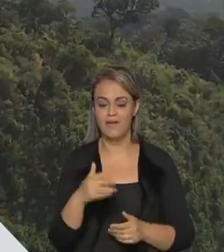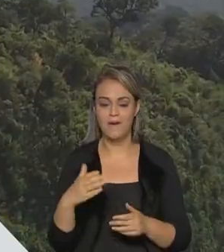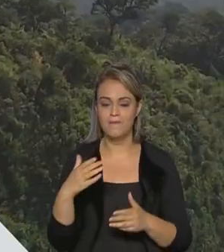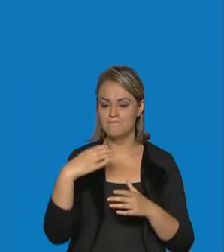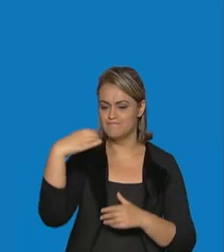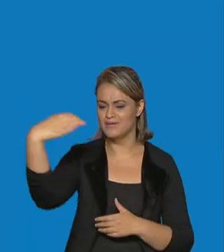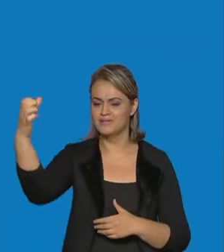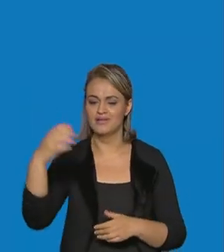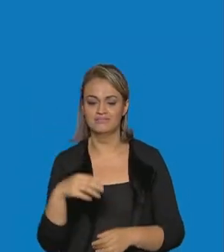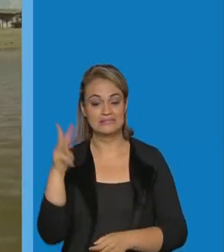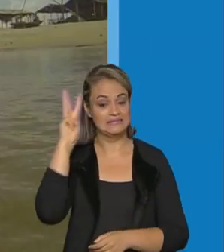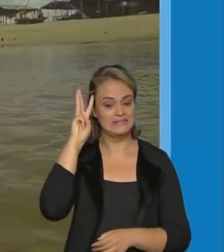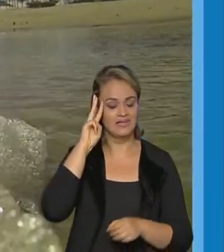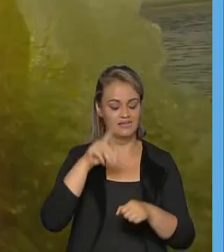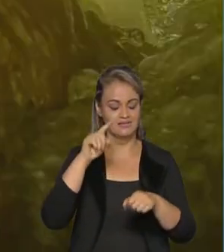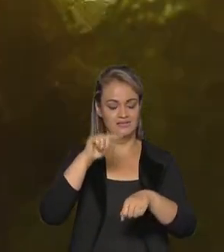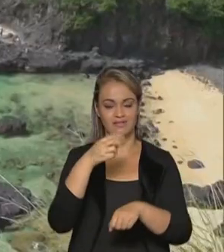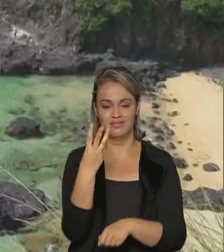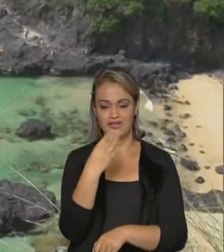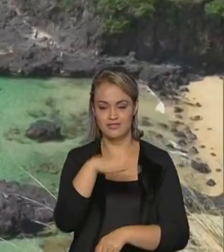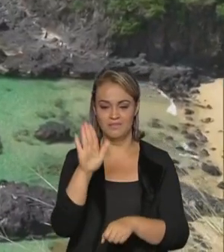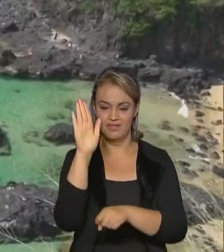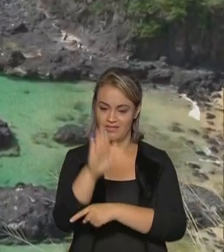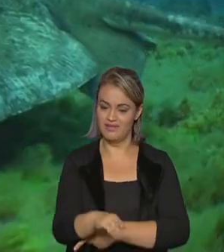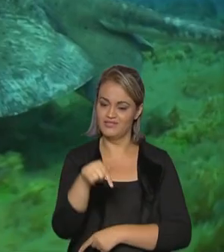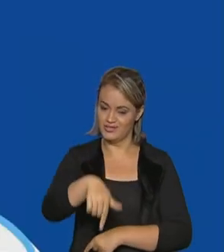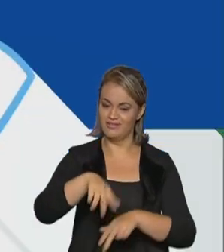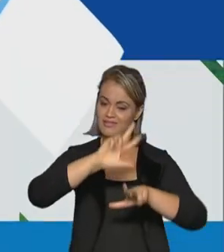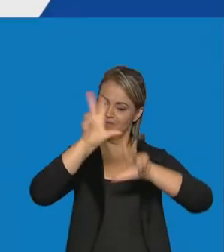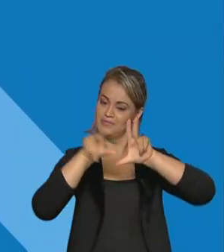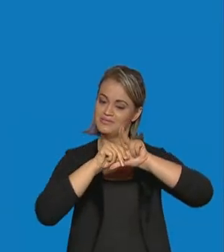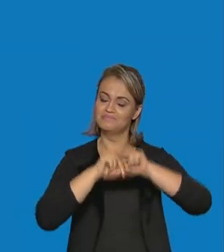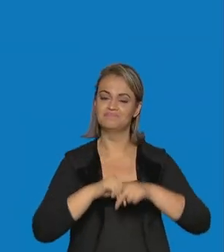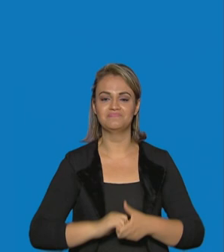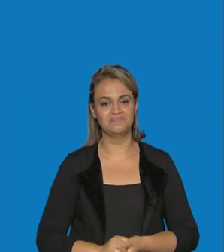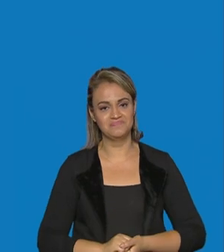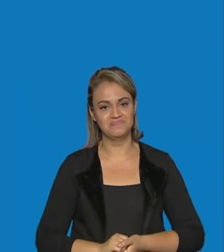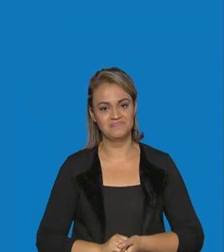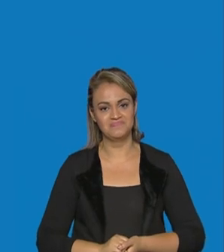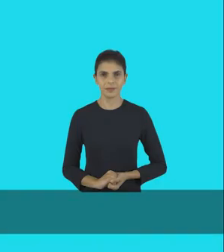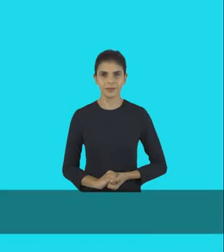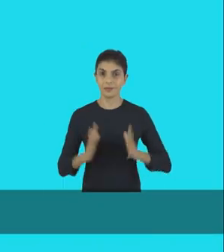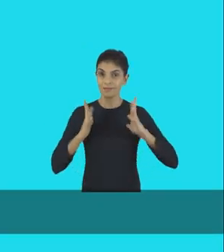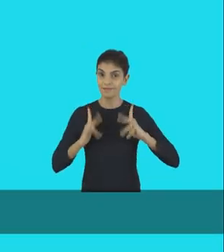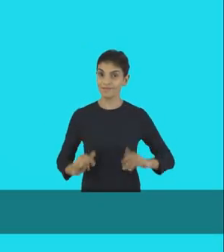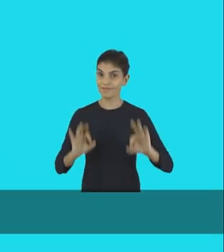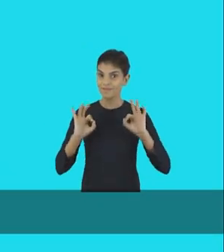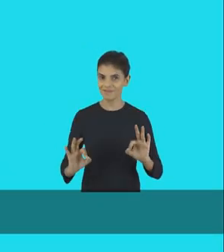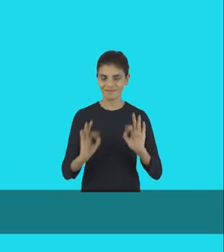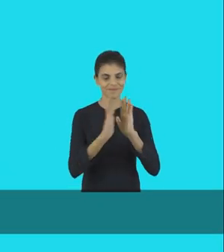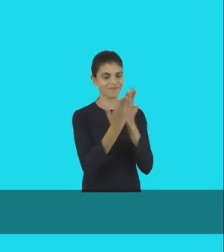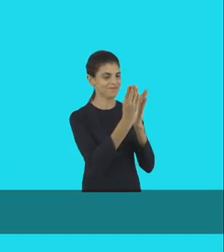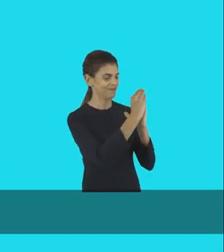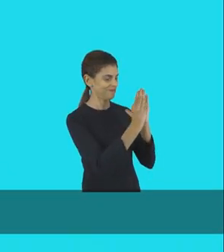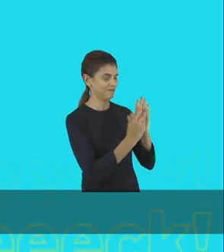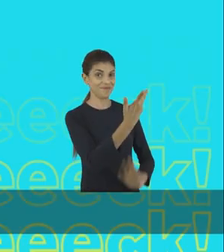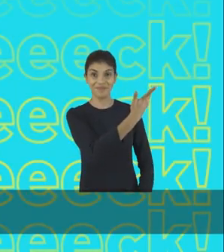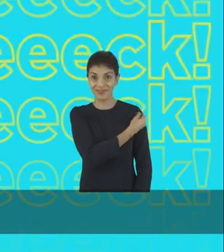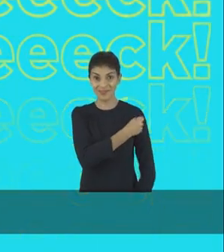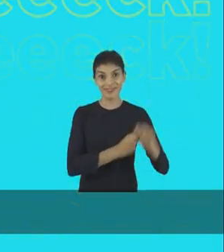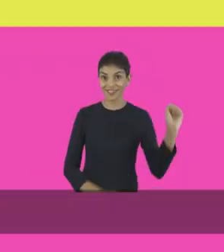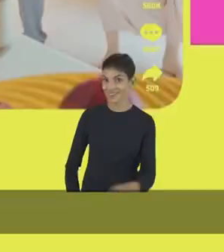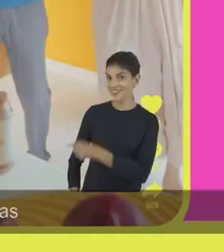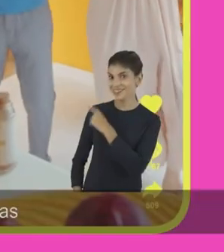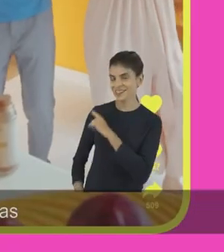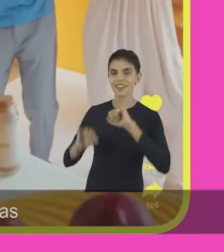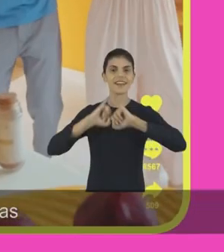Expedições. Terça, três e meia da tarde, na TV Brasil. Hora de atualizar a caderneta de vacinação.